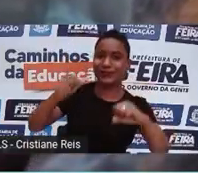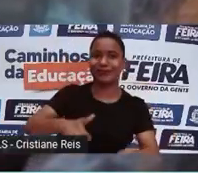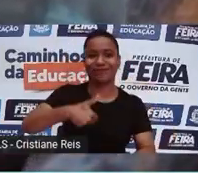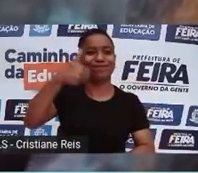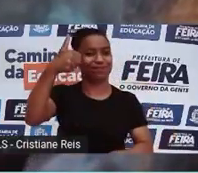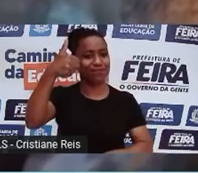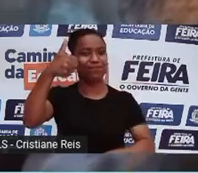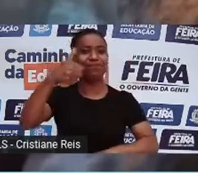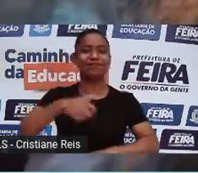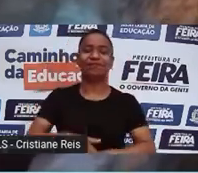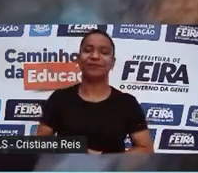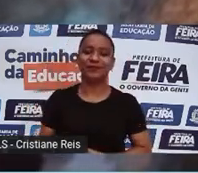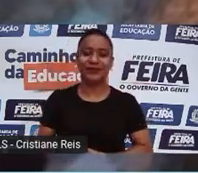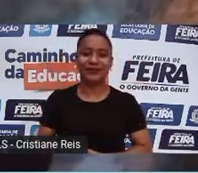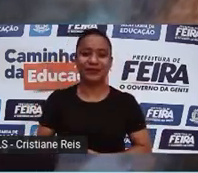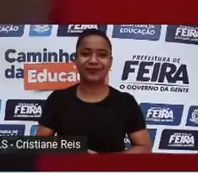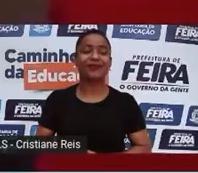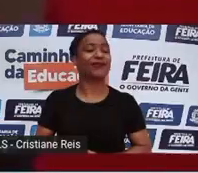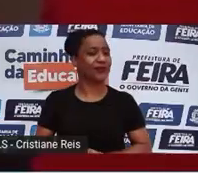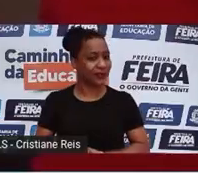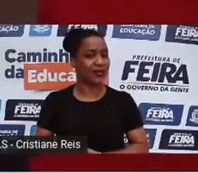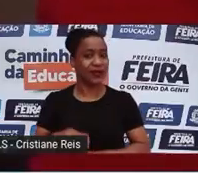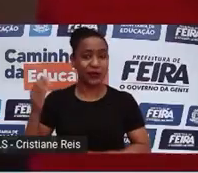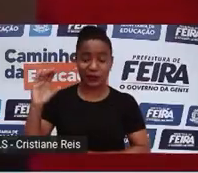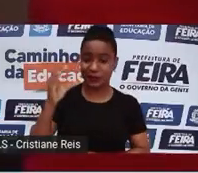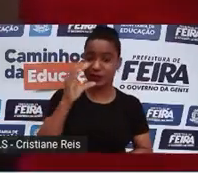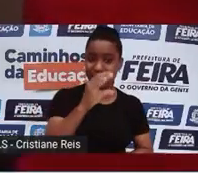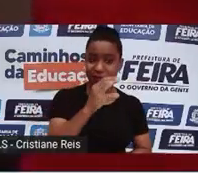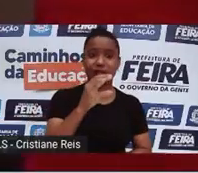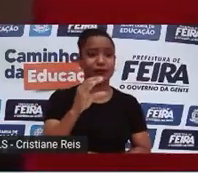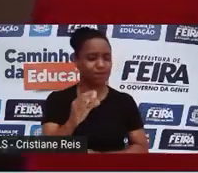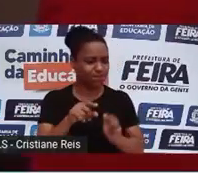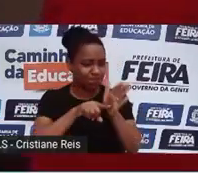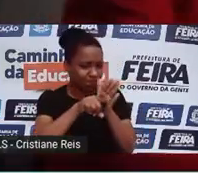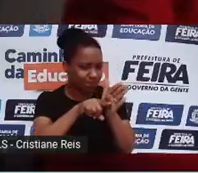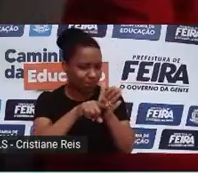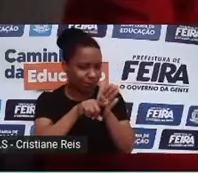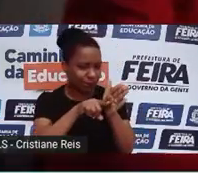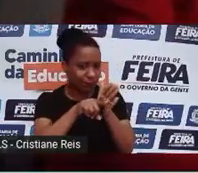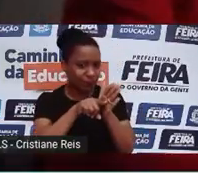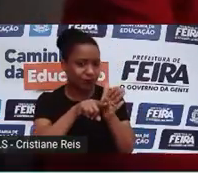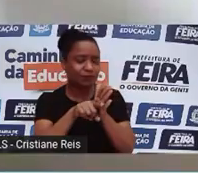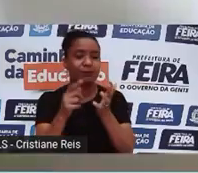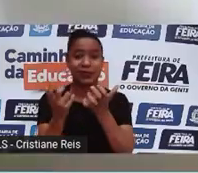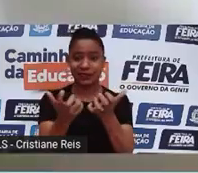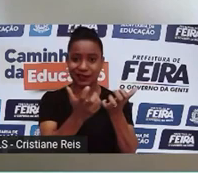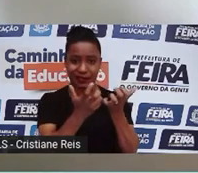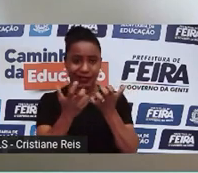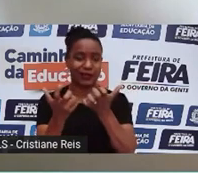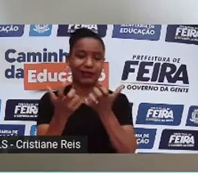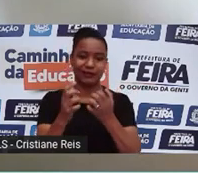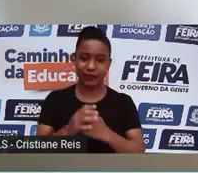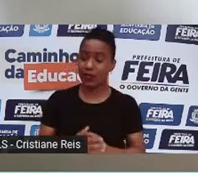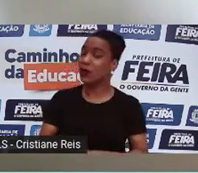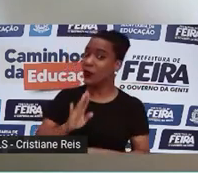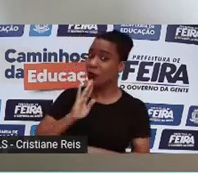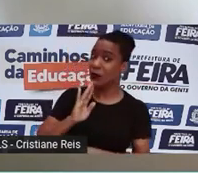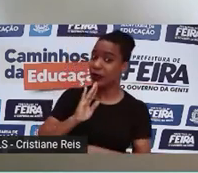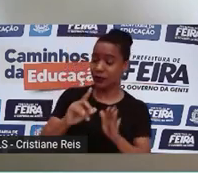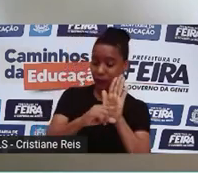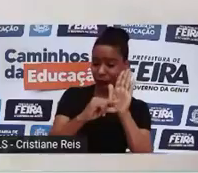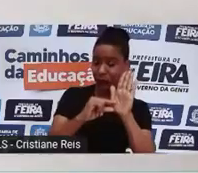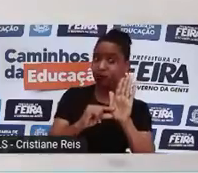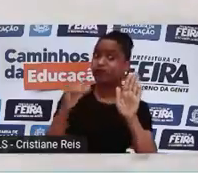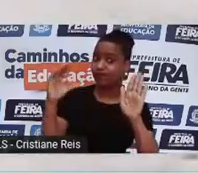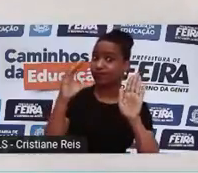O anúncio animou cientistas como o doutor Michael Archer, na Austrália. Eu conheço o George Church, ele é um visionário.